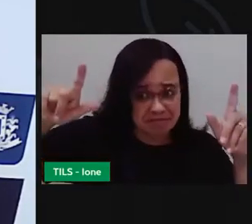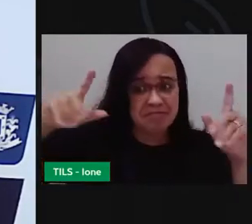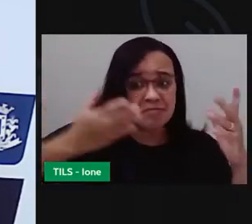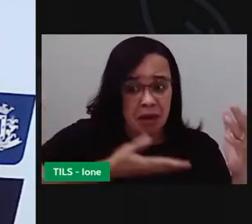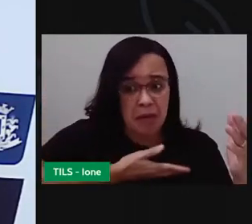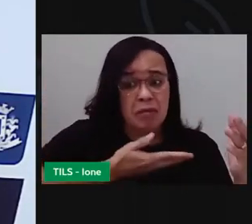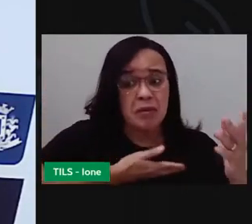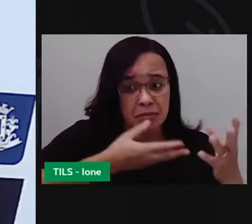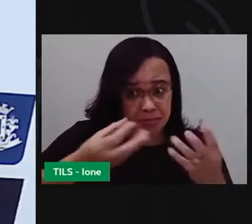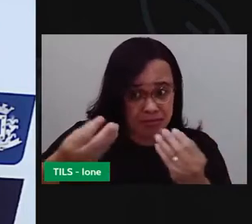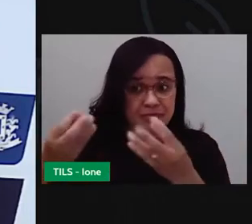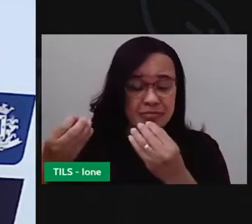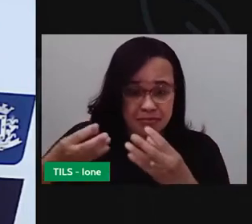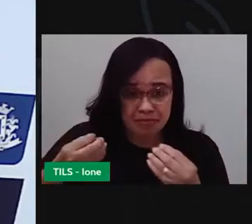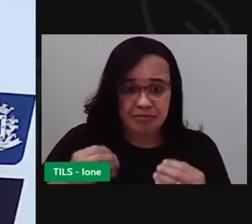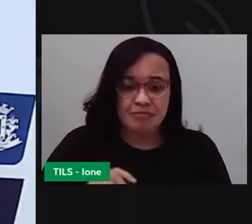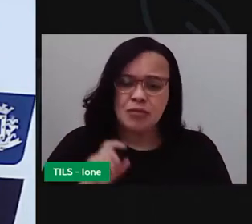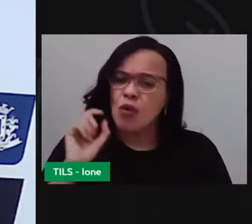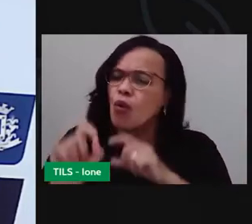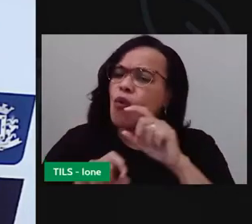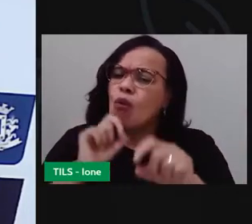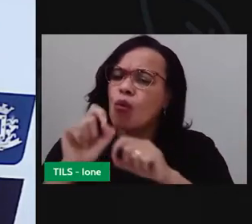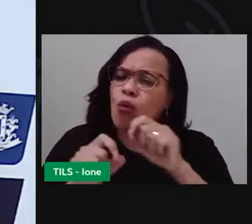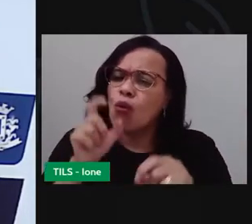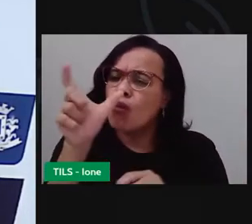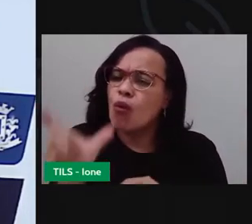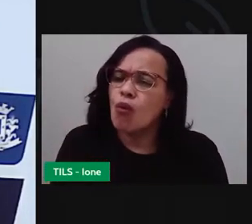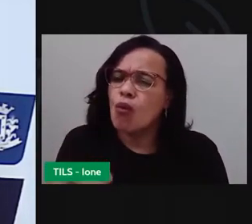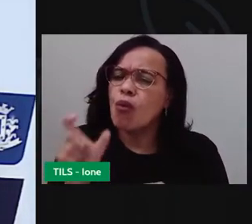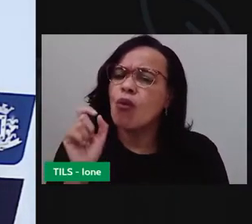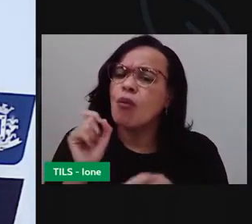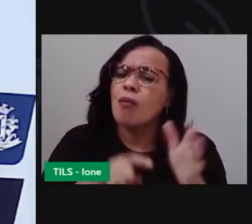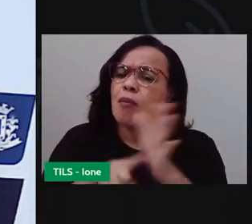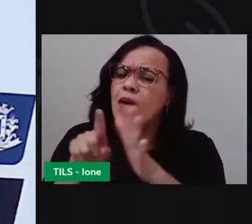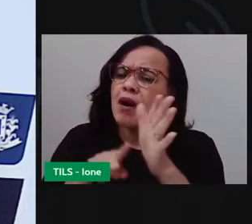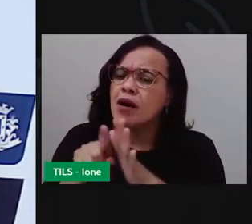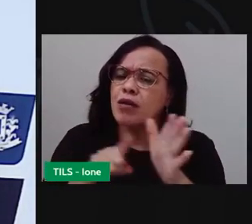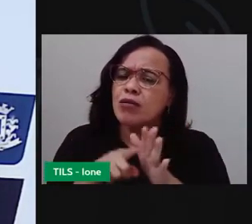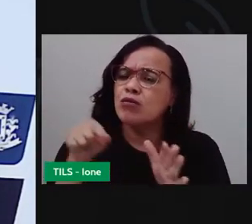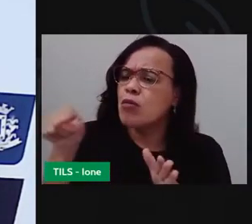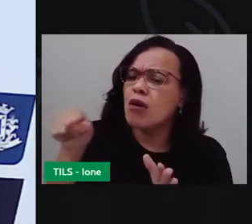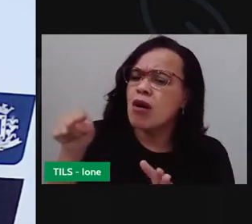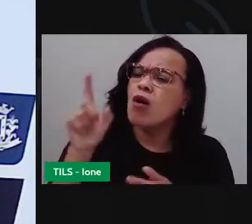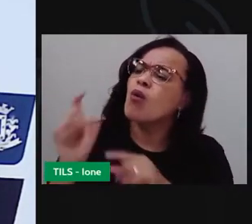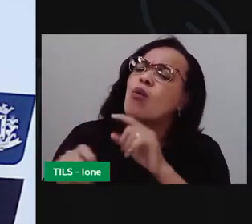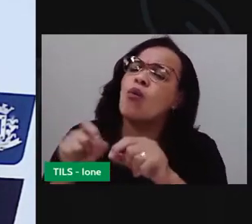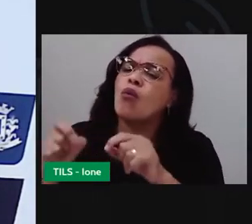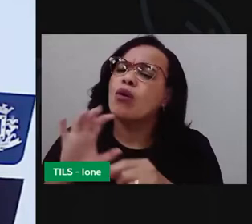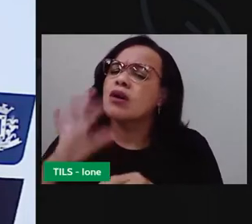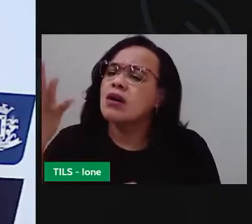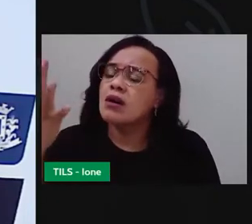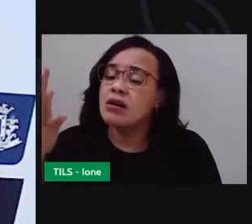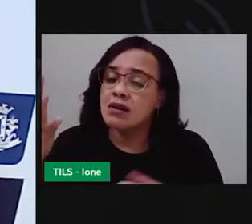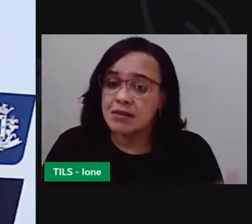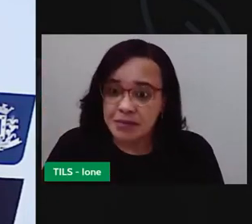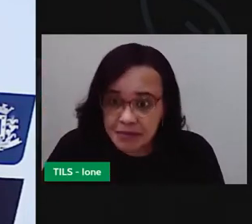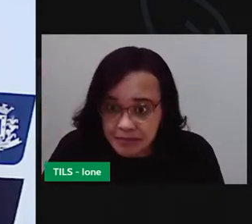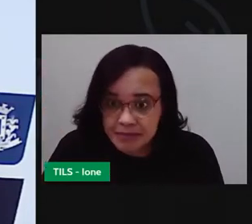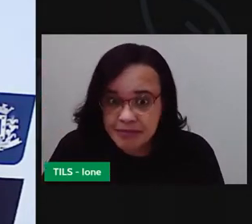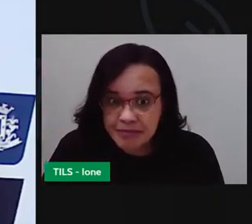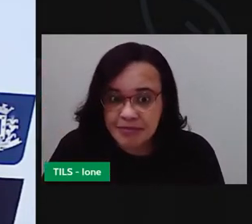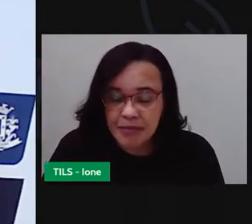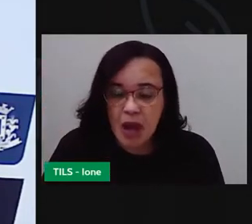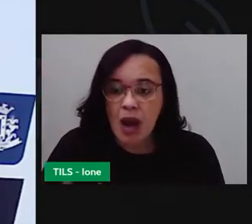O que há com esse mocinho? Pergunta surpreso um dos convidados. Ele teve um